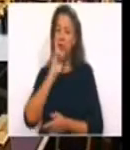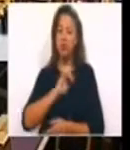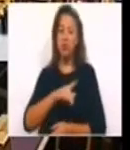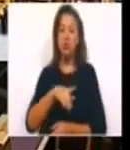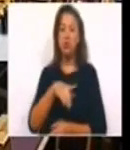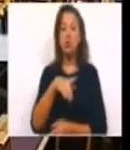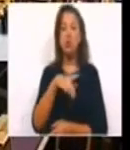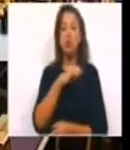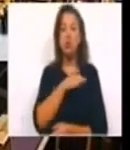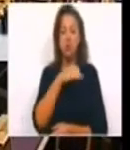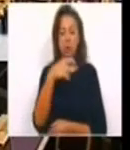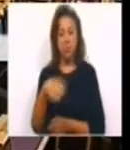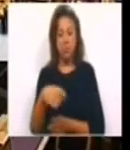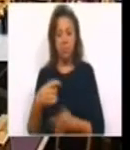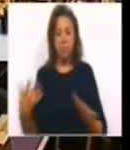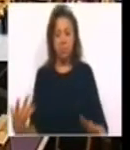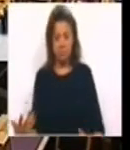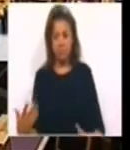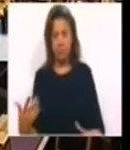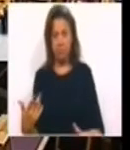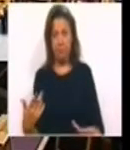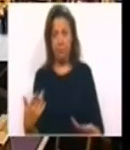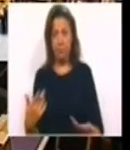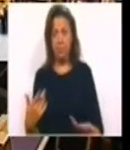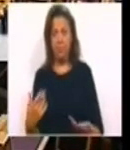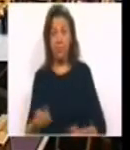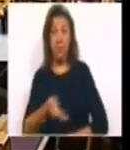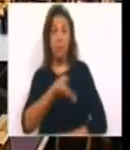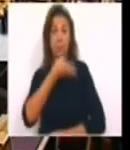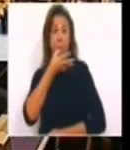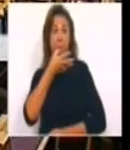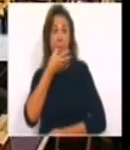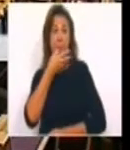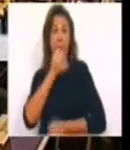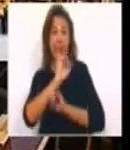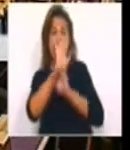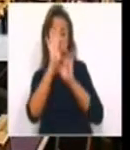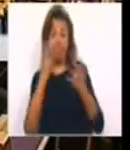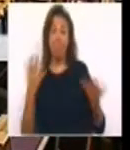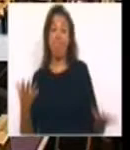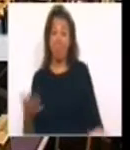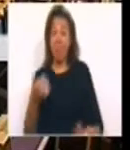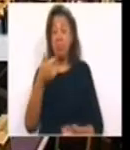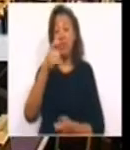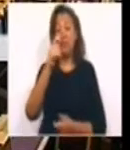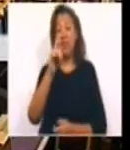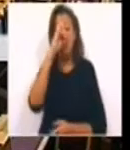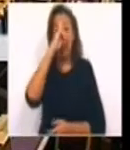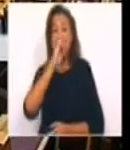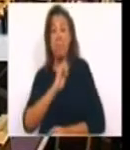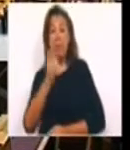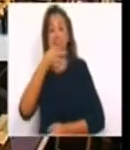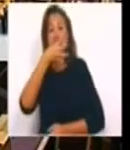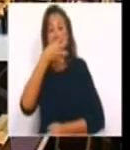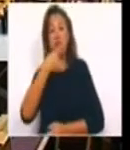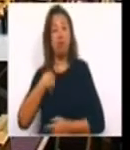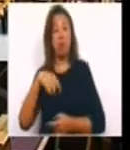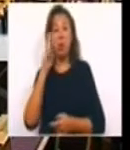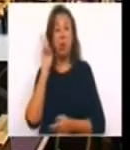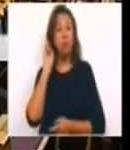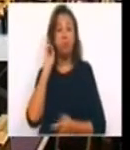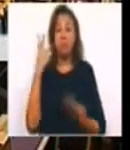Presidente, que intervenções estão reveladoras. O Bloco de Esquerda, lembrar um discurso que eu já não lhe vi há um tempo,